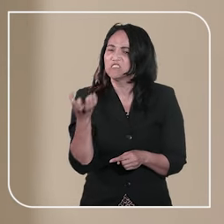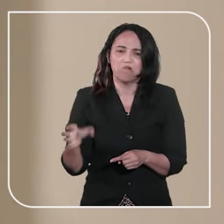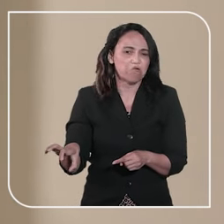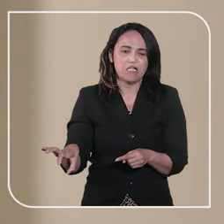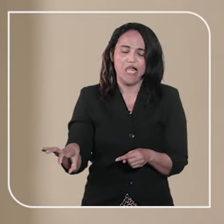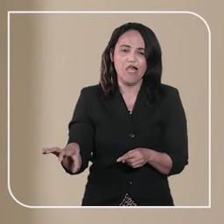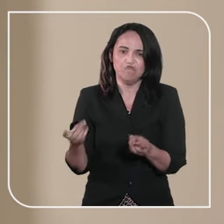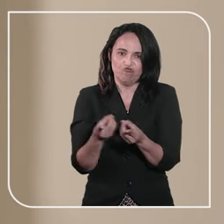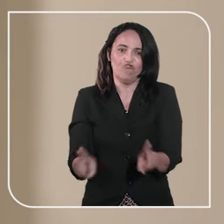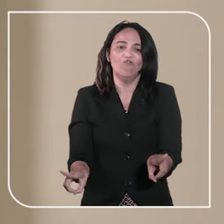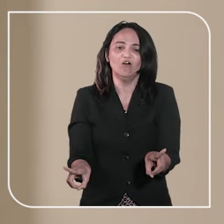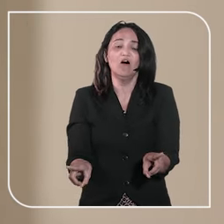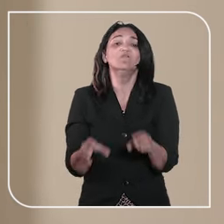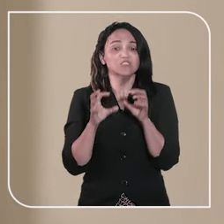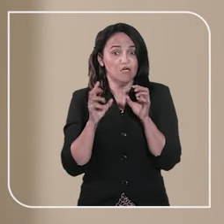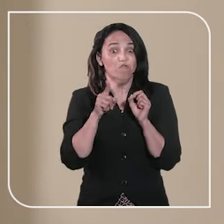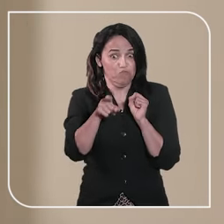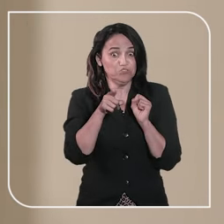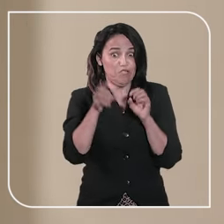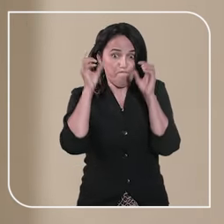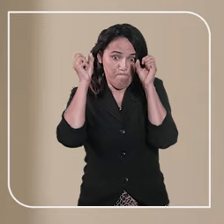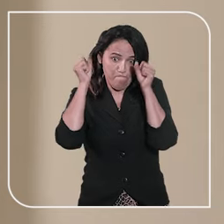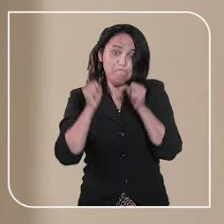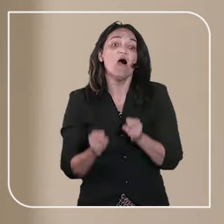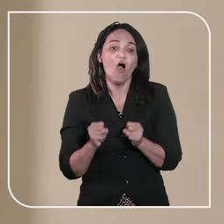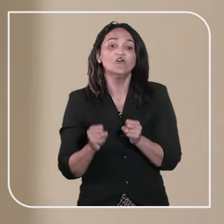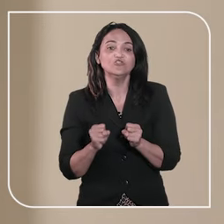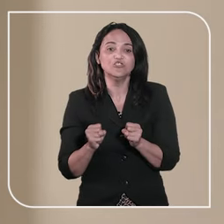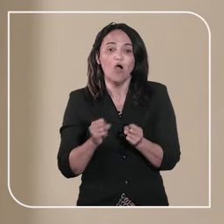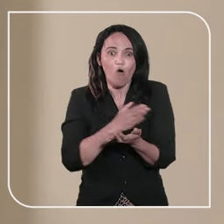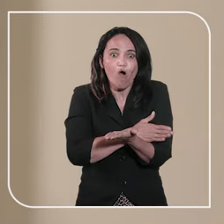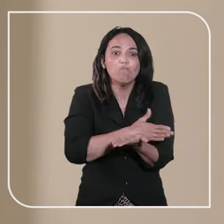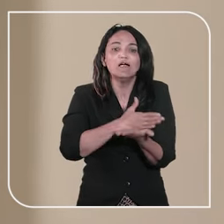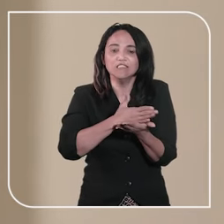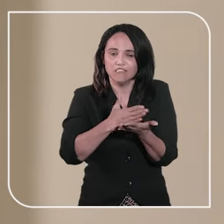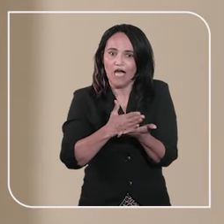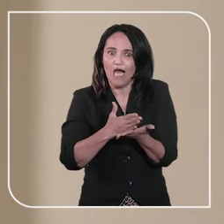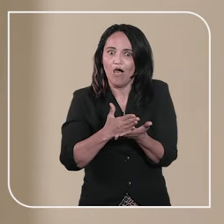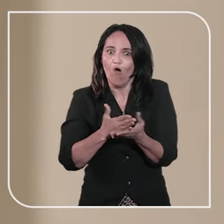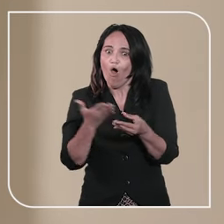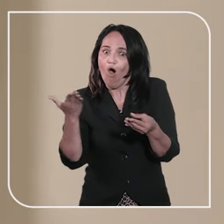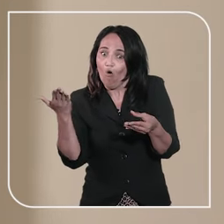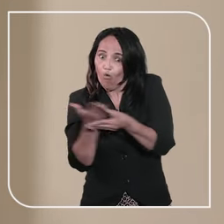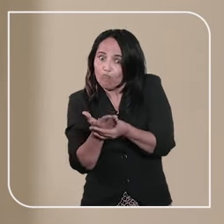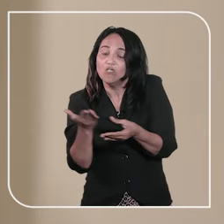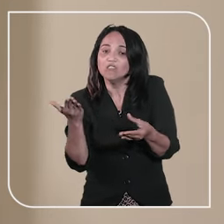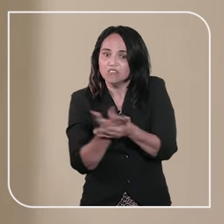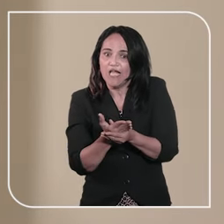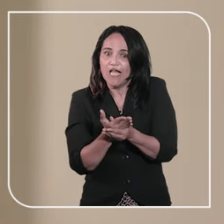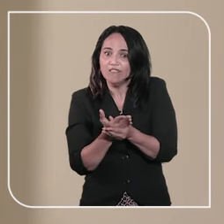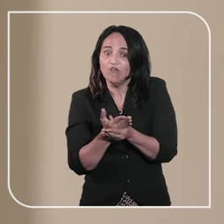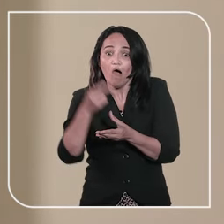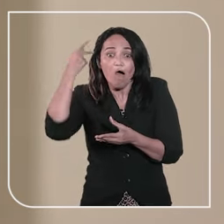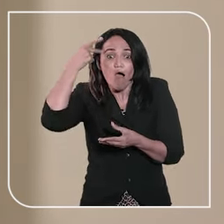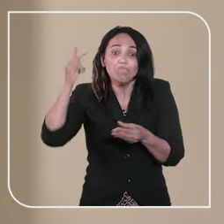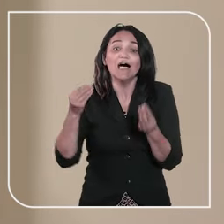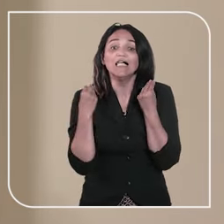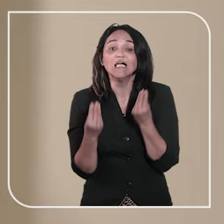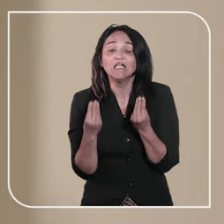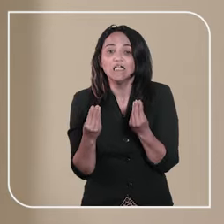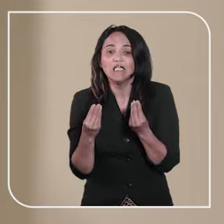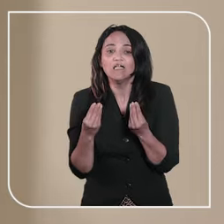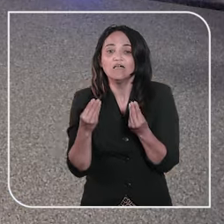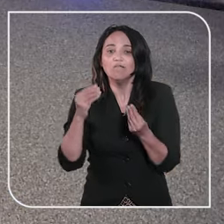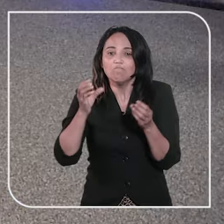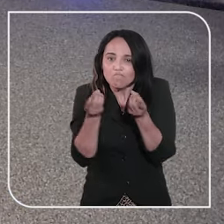realizar o divórcio, você pode dar entrada, você pode ajuizar uma ação para que haja o